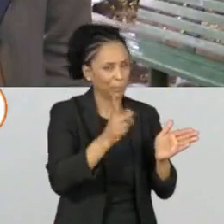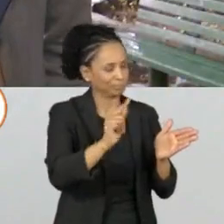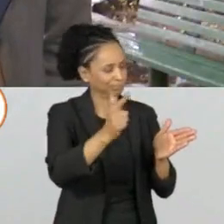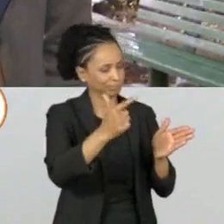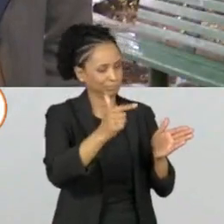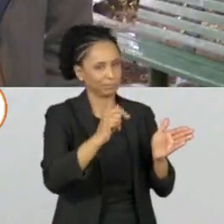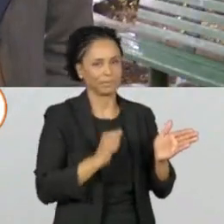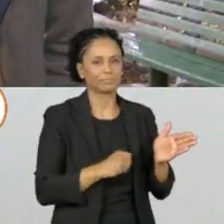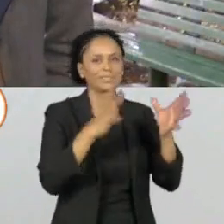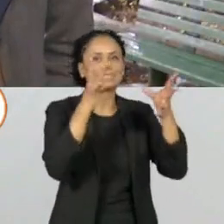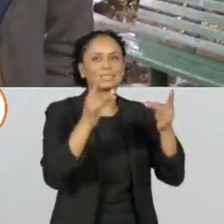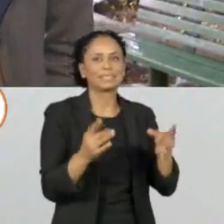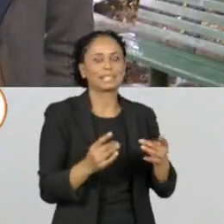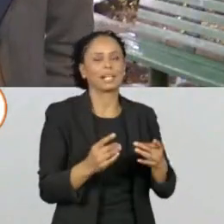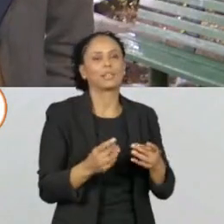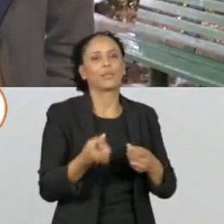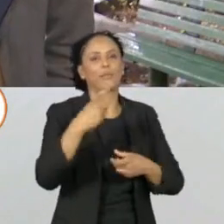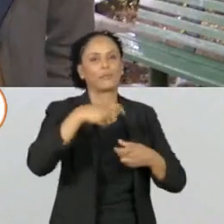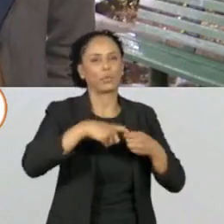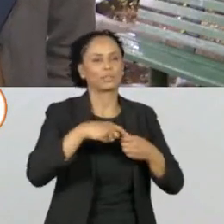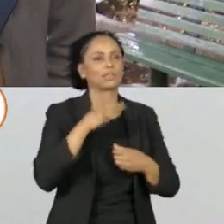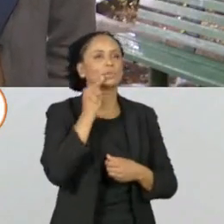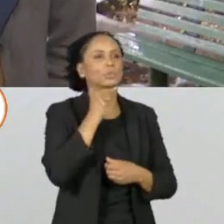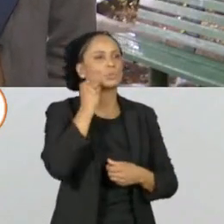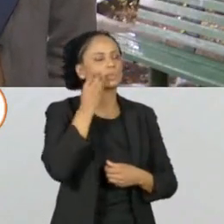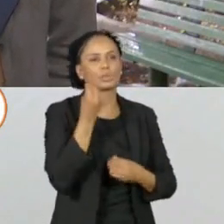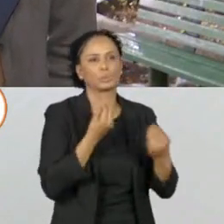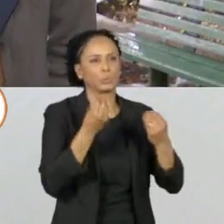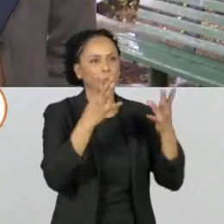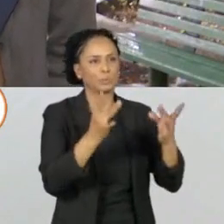detalhes de volta com a gente ao vivo, o repórter Luiz Turati. Luiz.